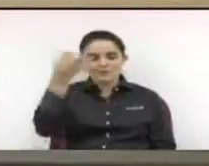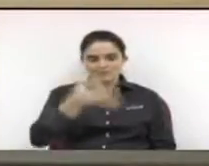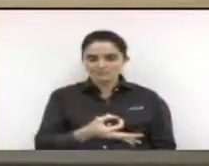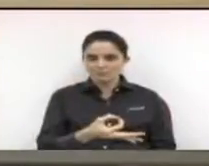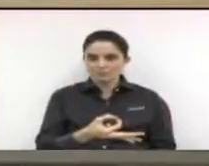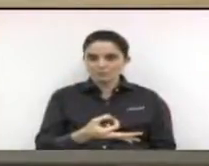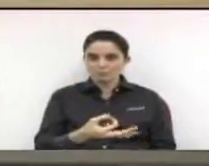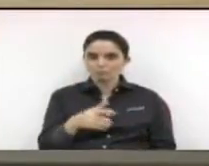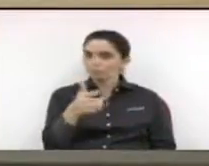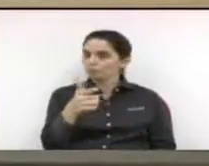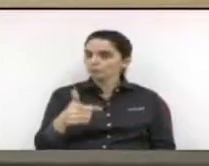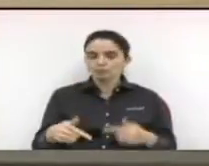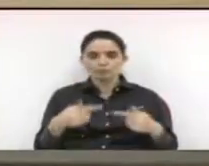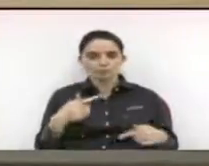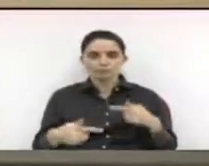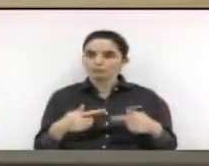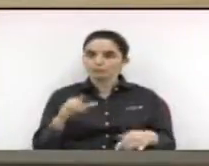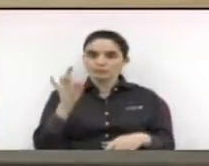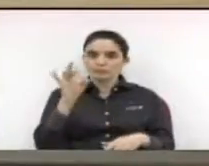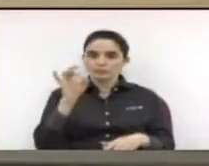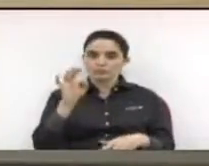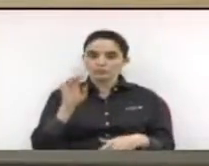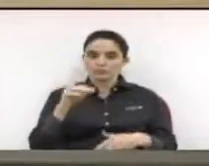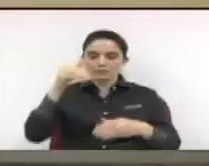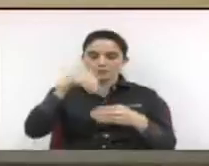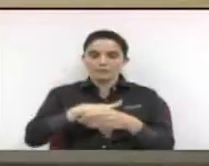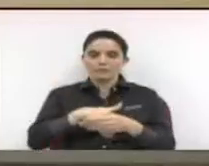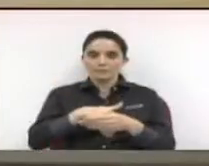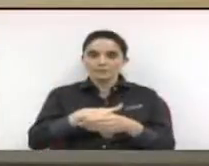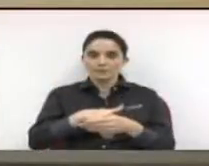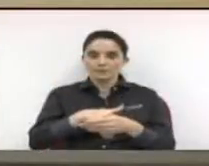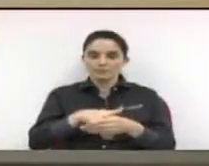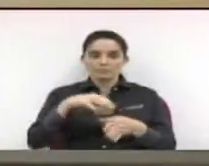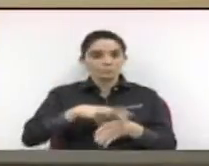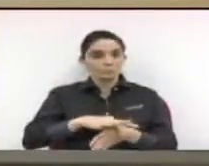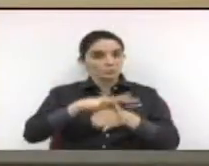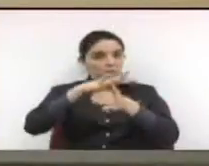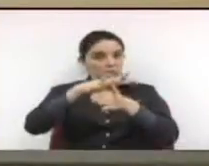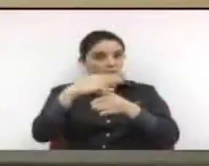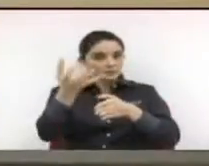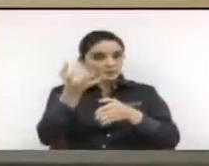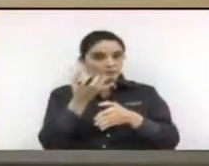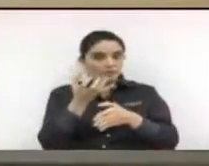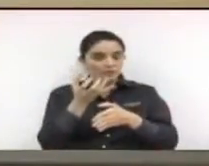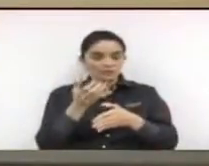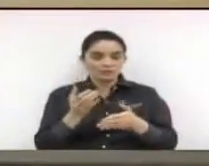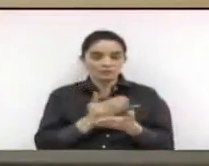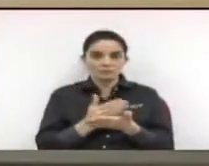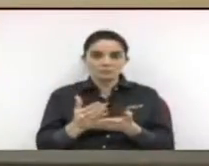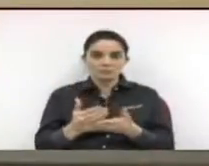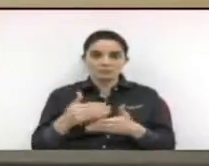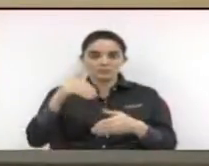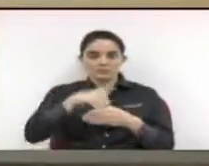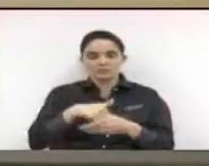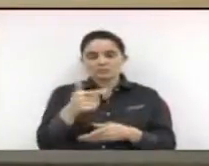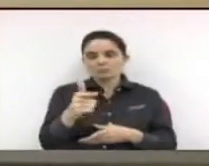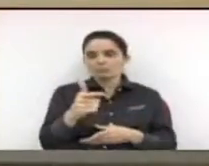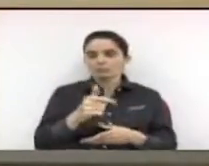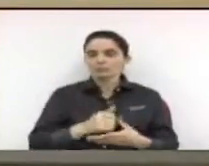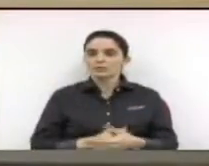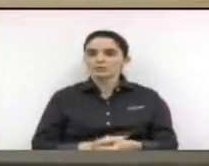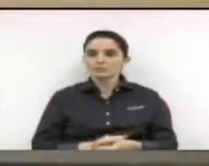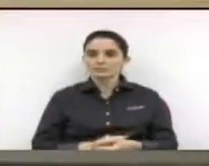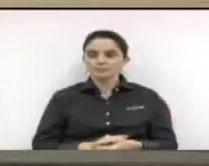e não comporta discussão, apenas encaminhamento de votação. Algum líder deseja encaminhar a votação? Não